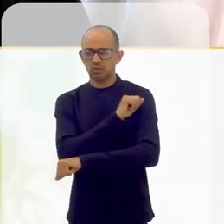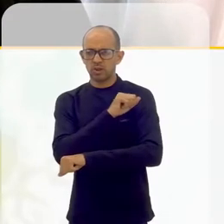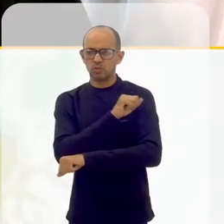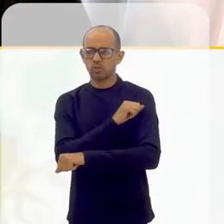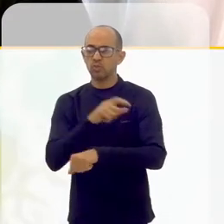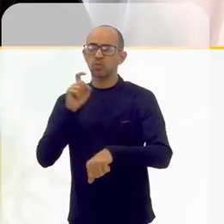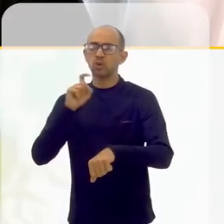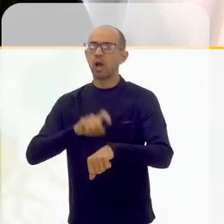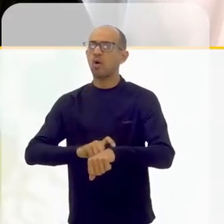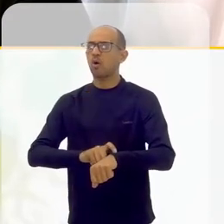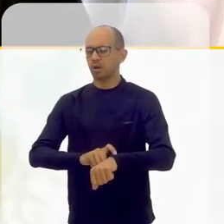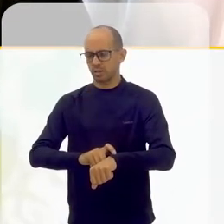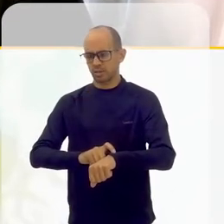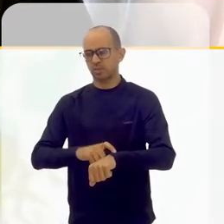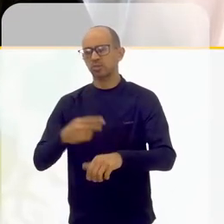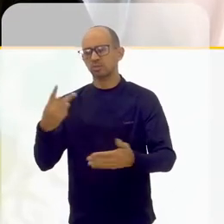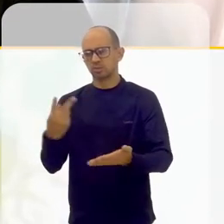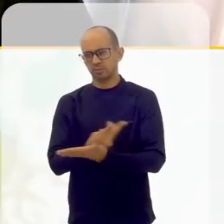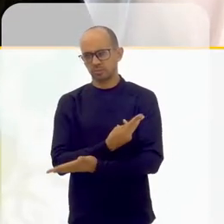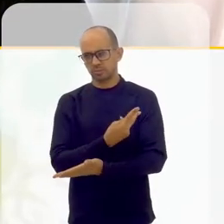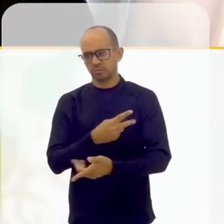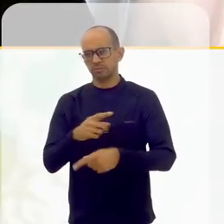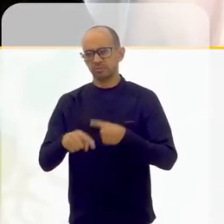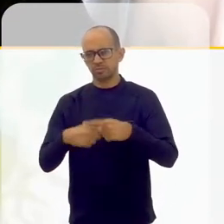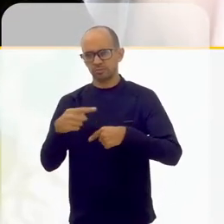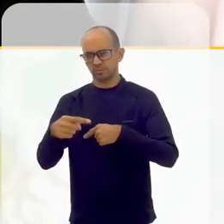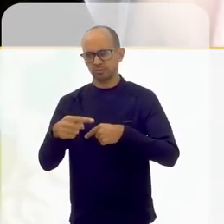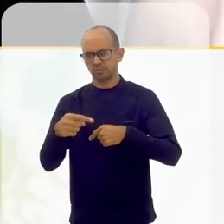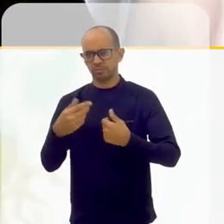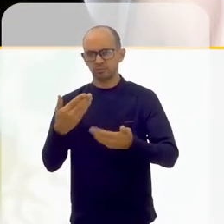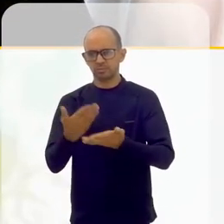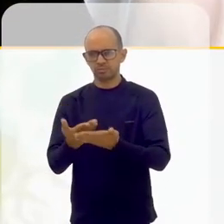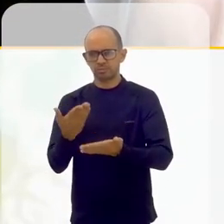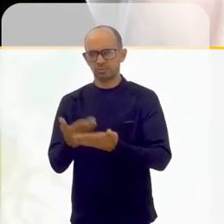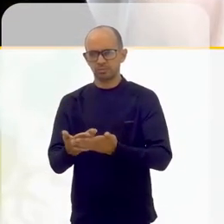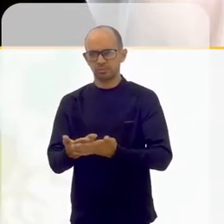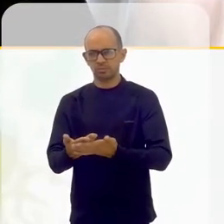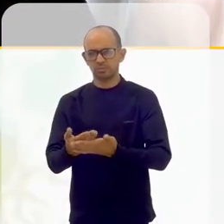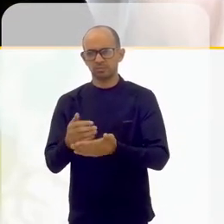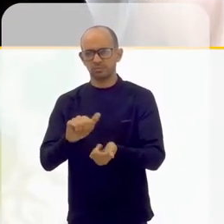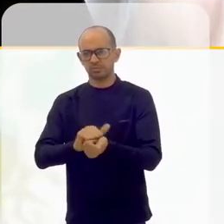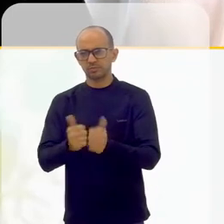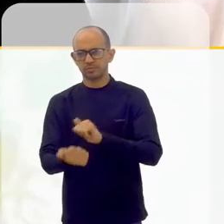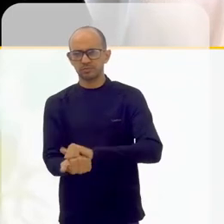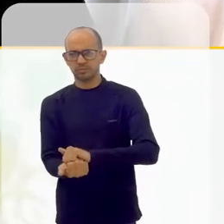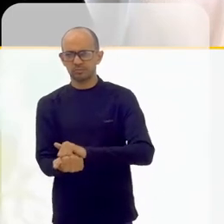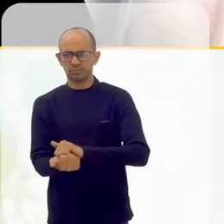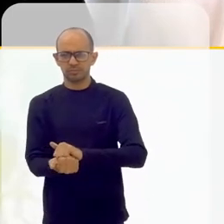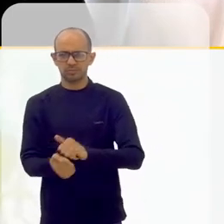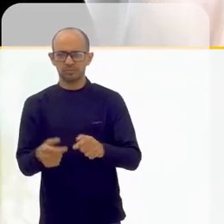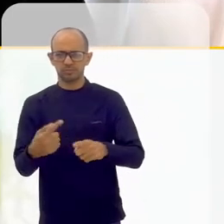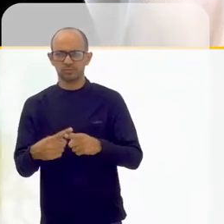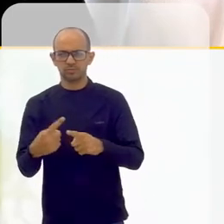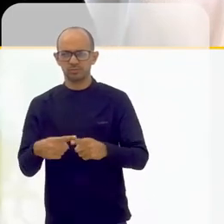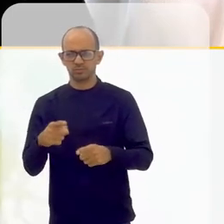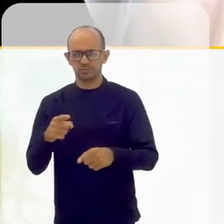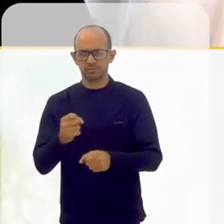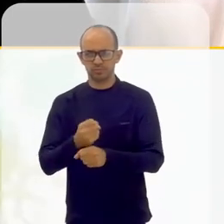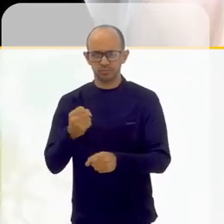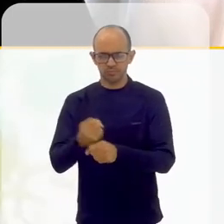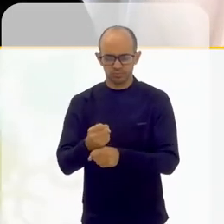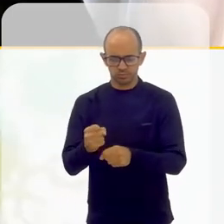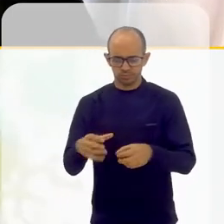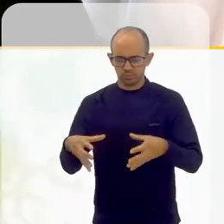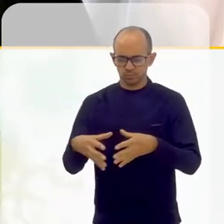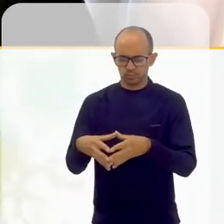naquele dia ou naquele momento que isso aconteceu. E, a partir disso, a aula acaba se mutando, né? Porque é uma